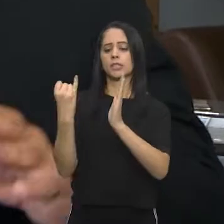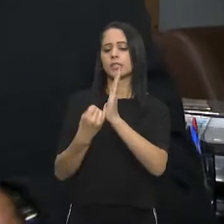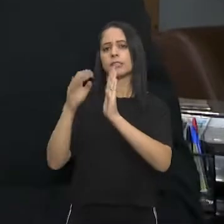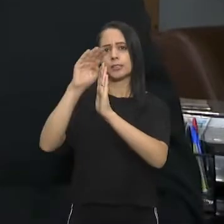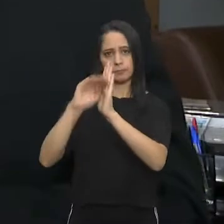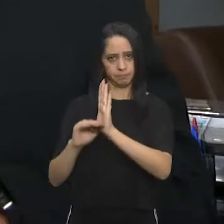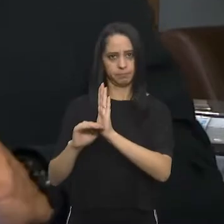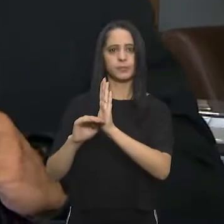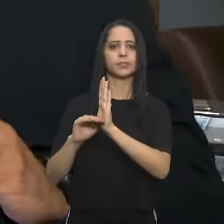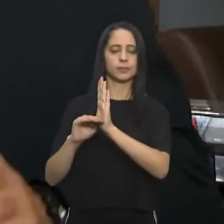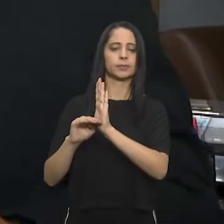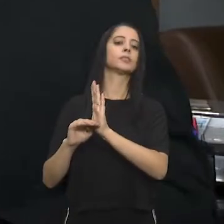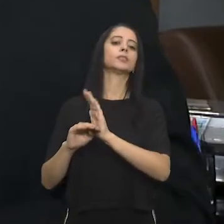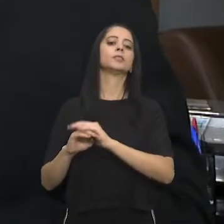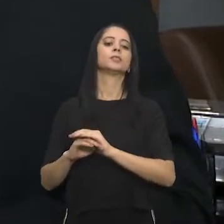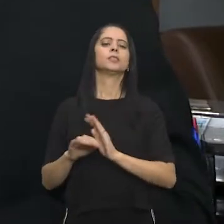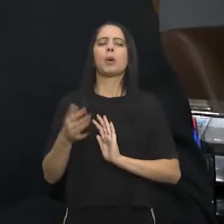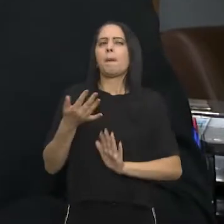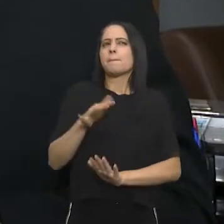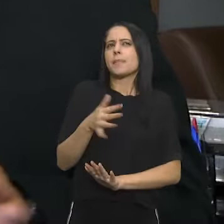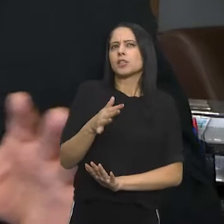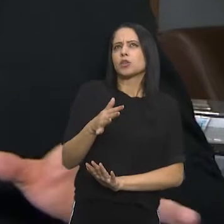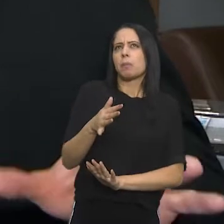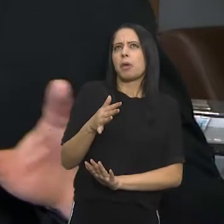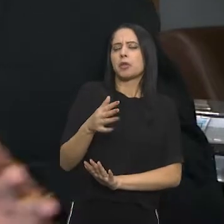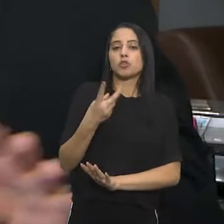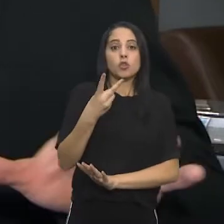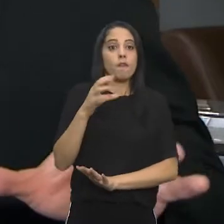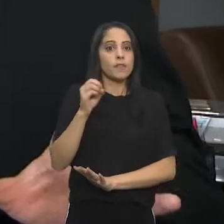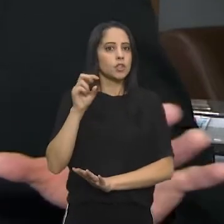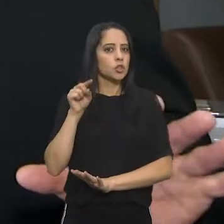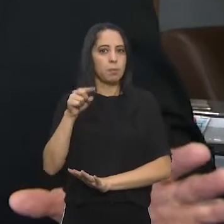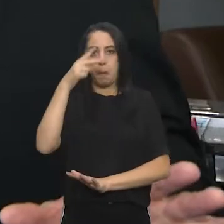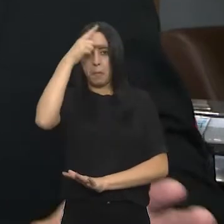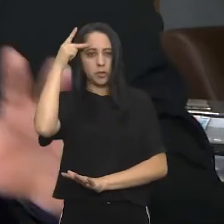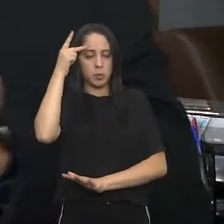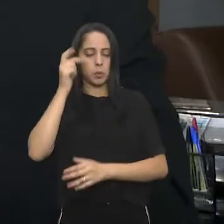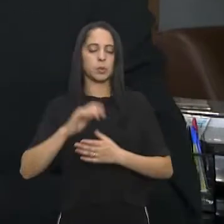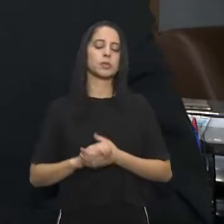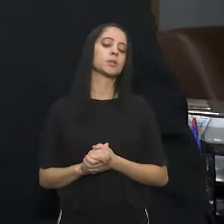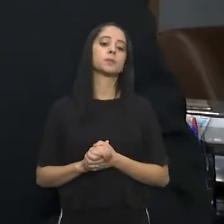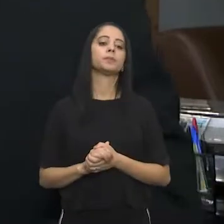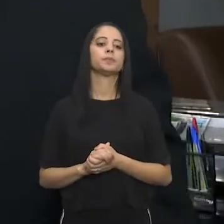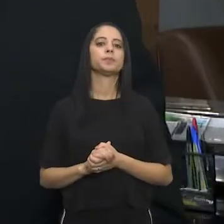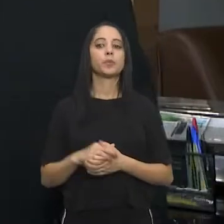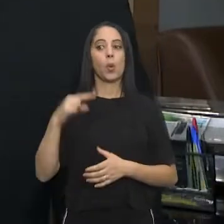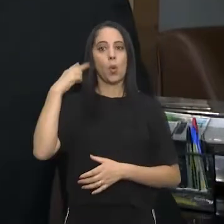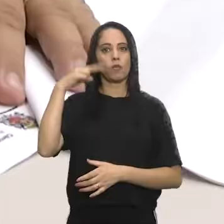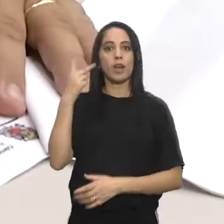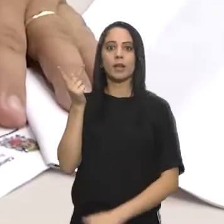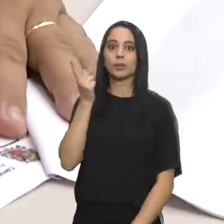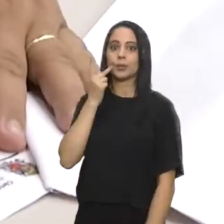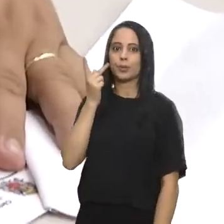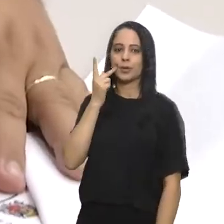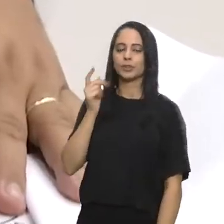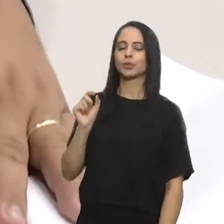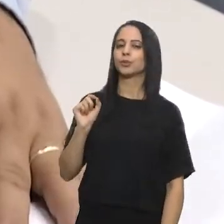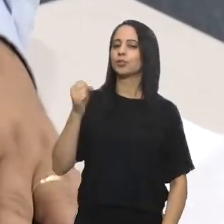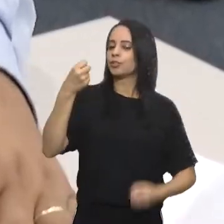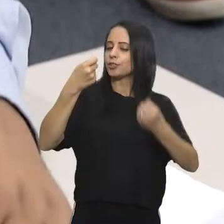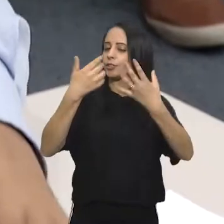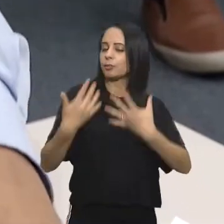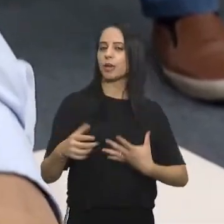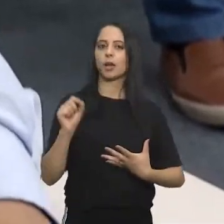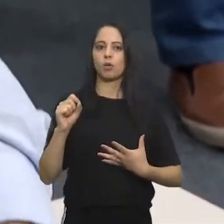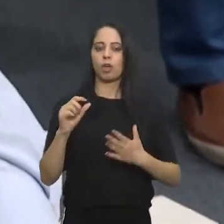no total, incluindo aposentados e pró-trabalhos, nós saímos de 18 mil para um pouco mais de 20 mil pessoas Para o vereador